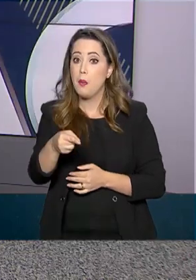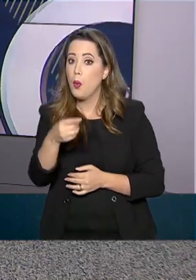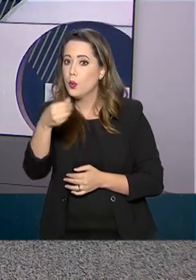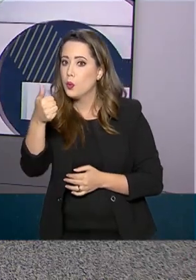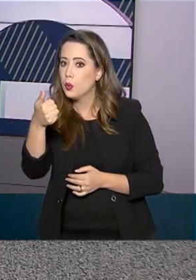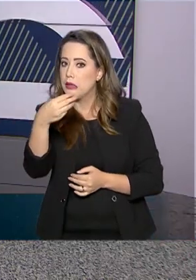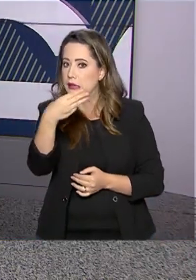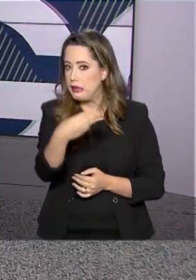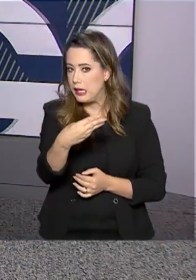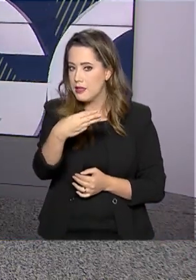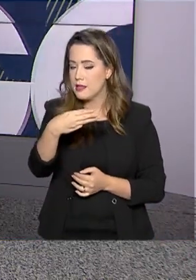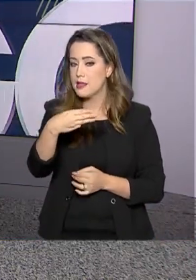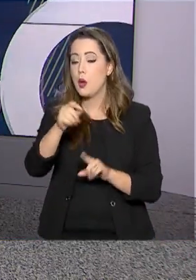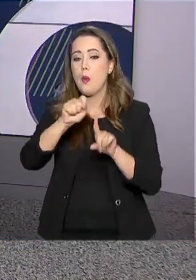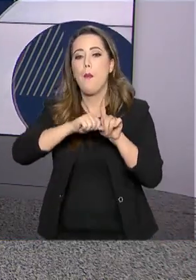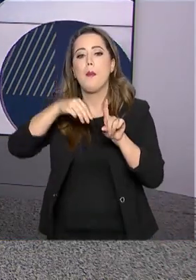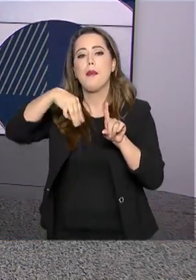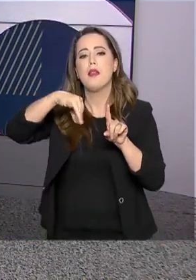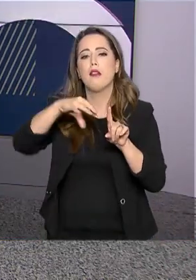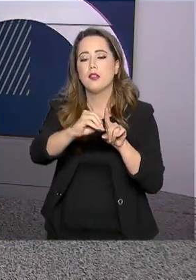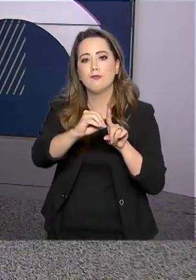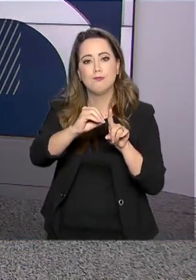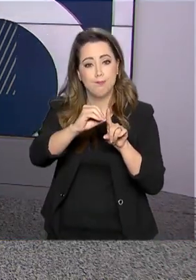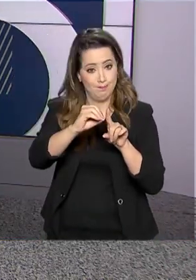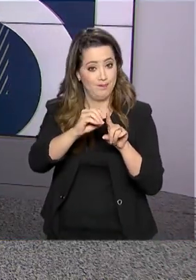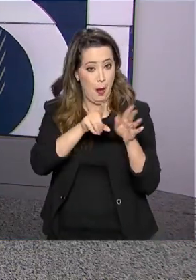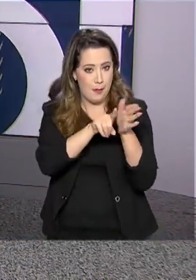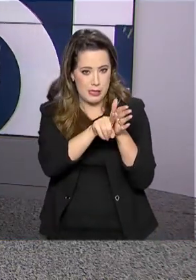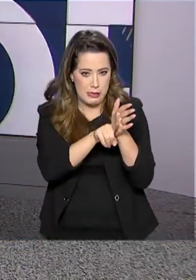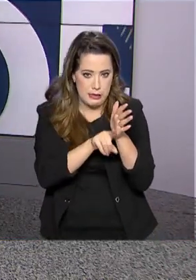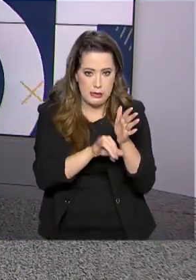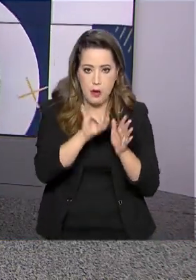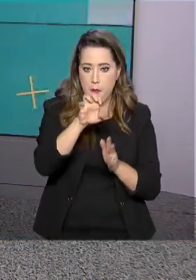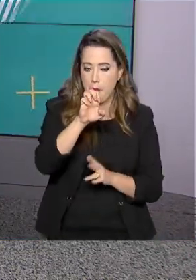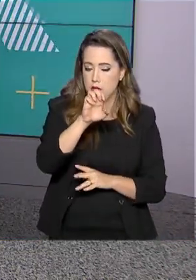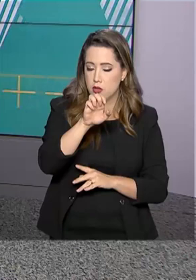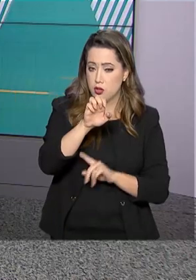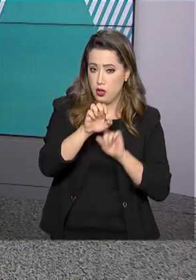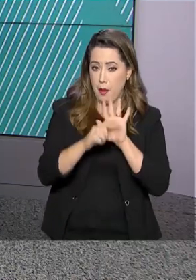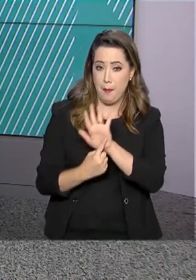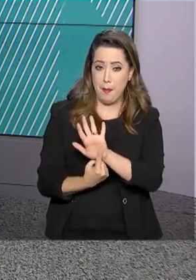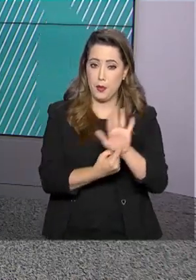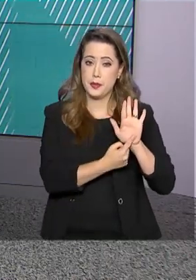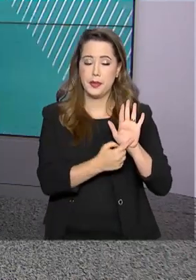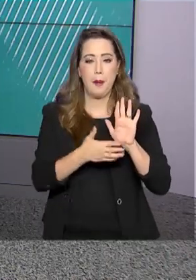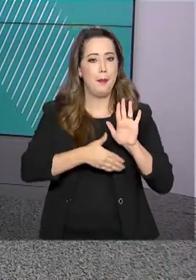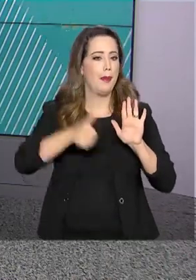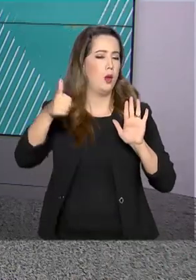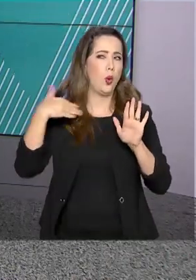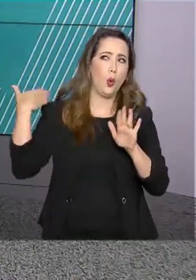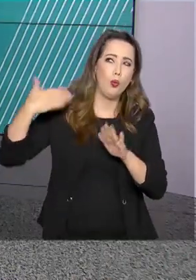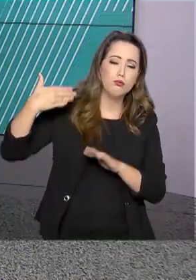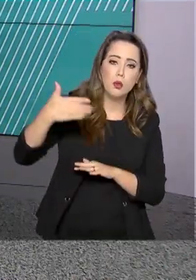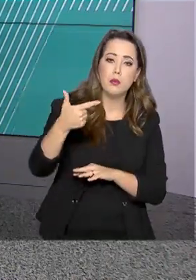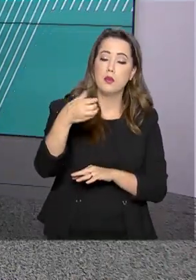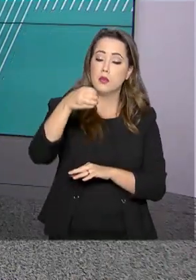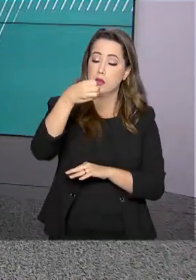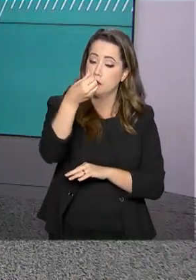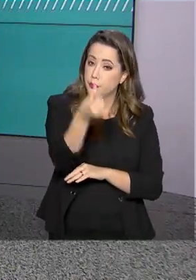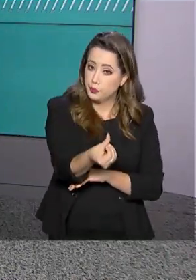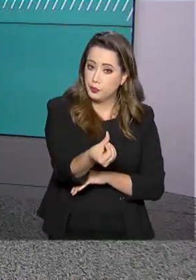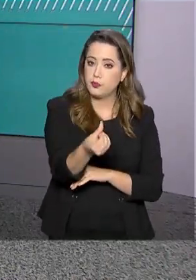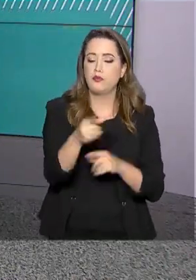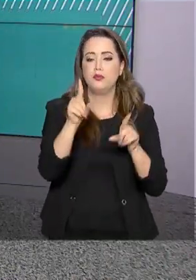Segundo o IBGE, é o menor resultado para o mês desde 2006. Alimentos e bebidas contribuíram para a queda. O